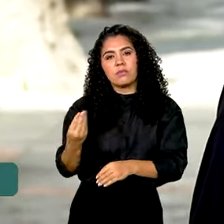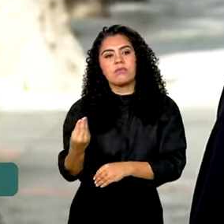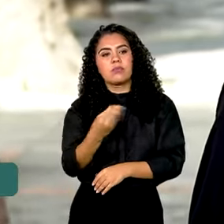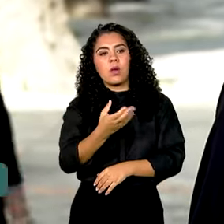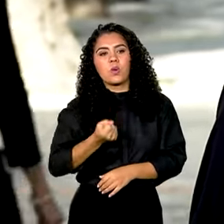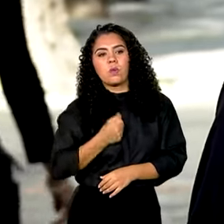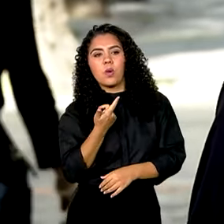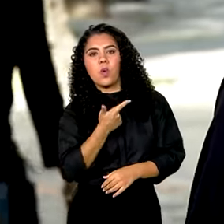o atendimento por telefone.